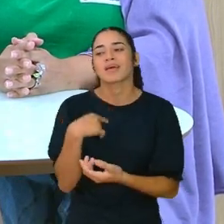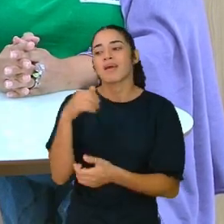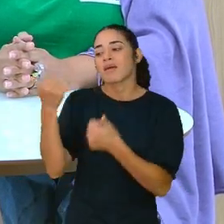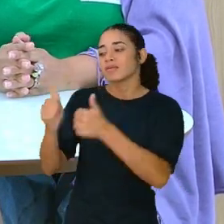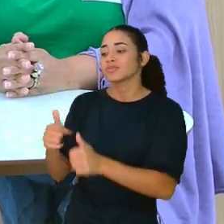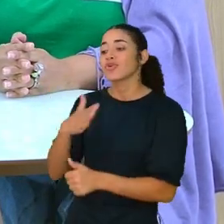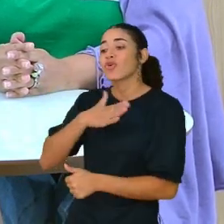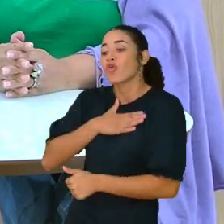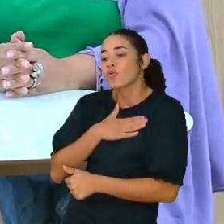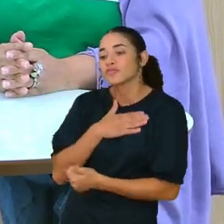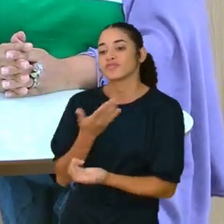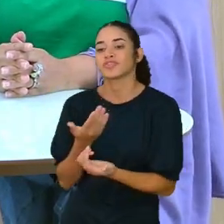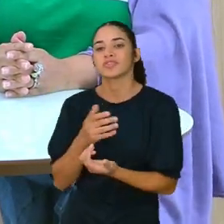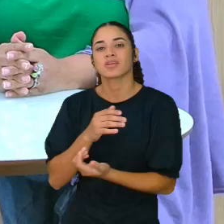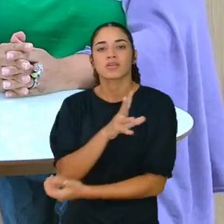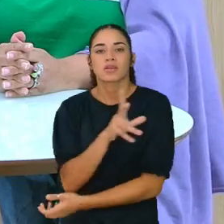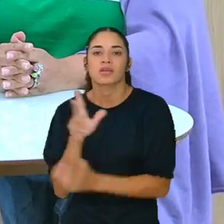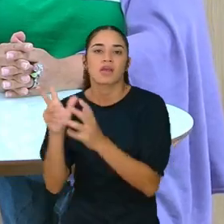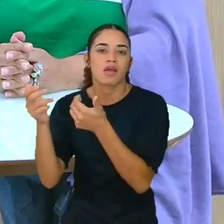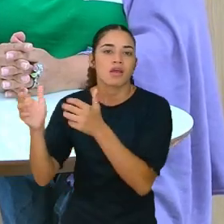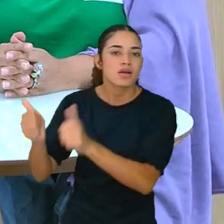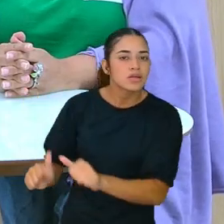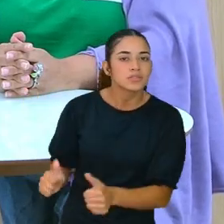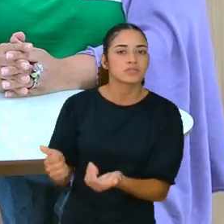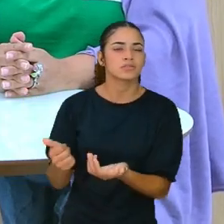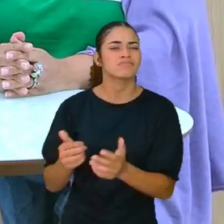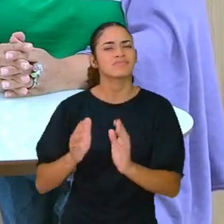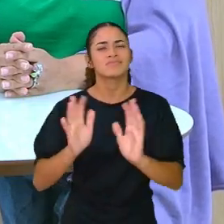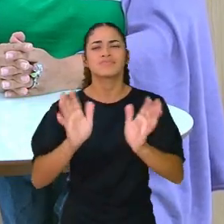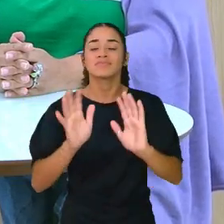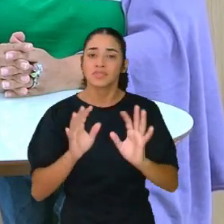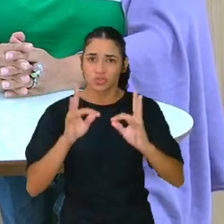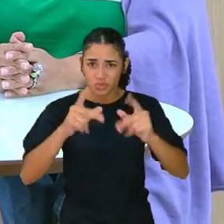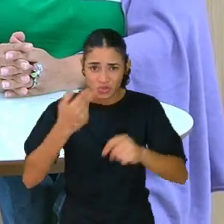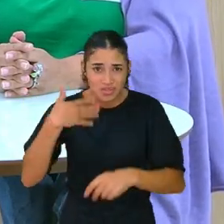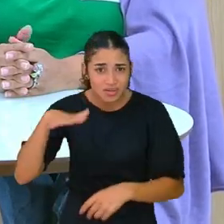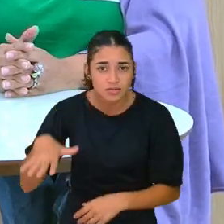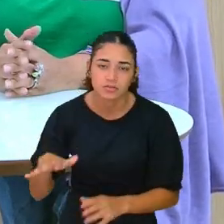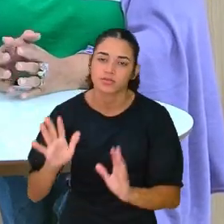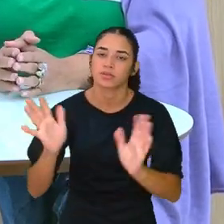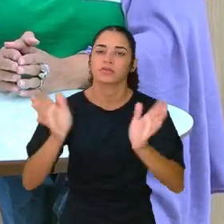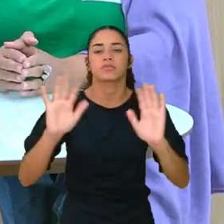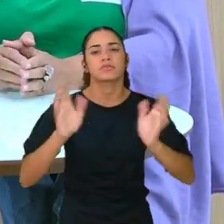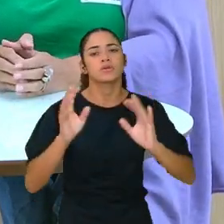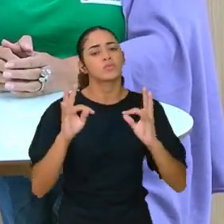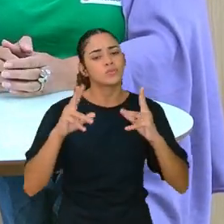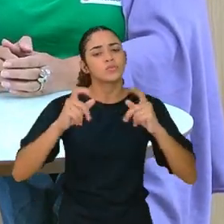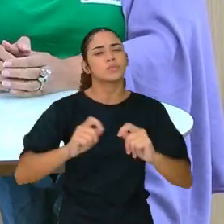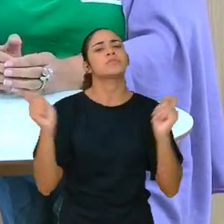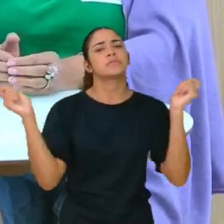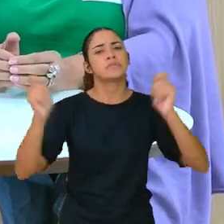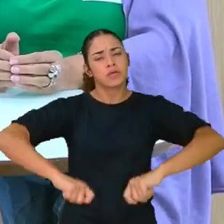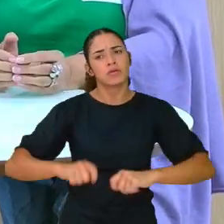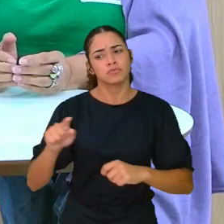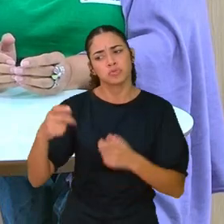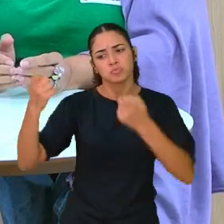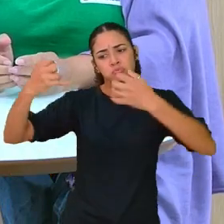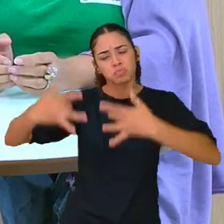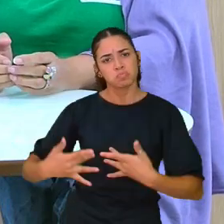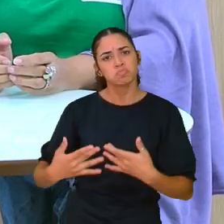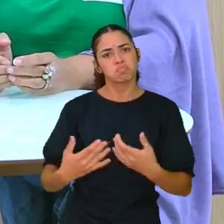crianças que querem participar. E você está trazendo aqui com muita propriedade que eles, de verdade, eles